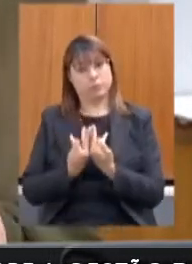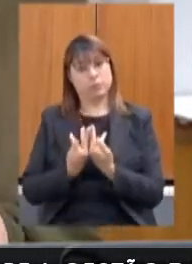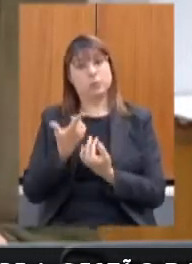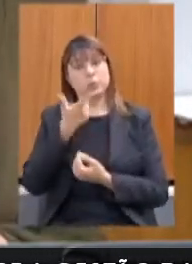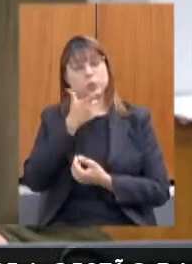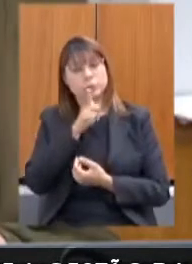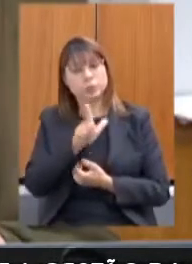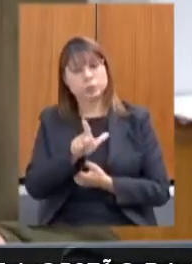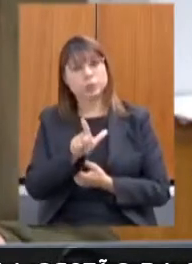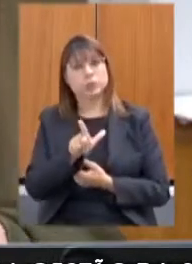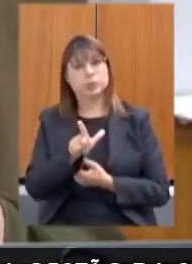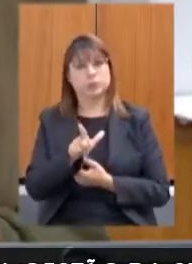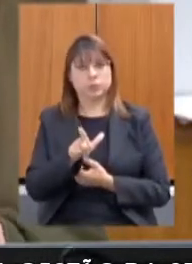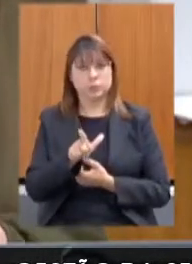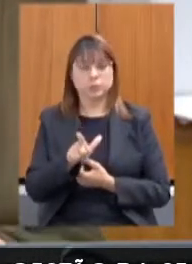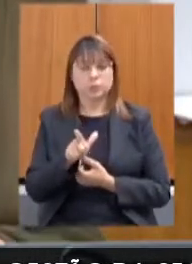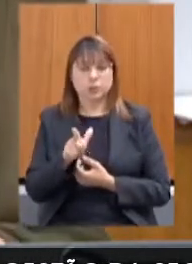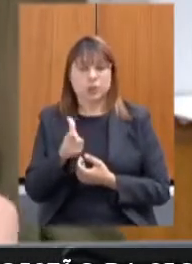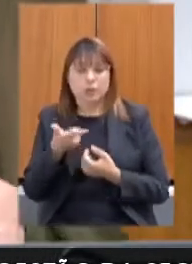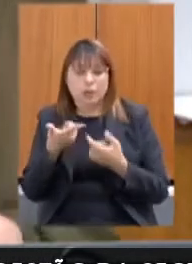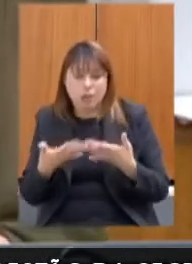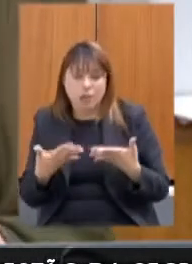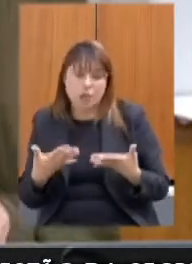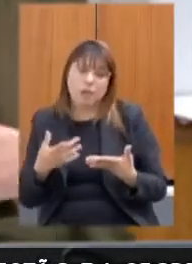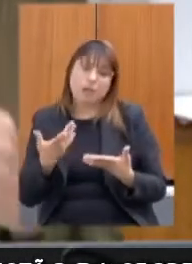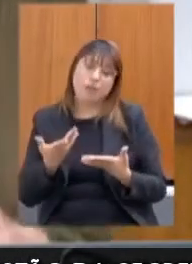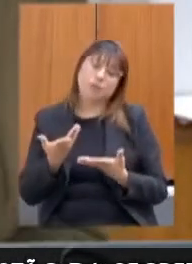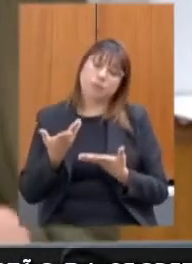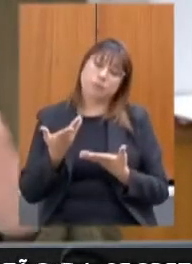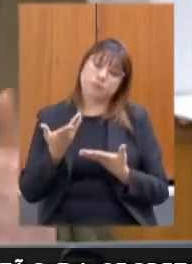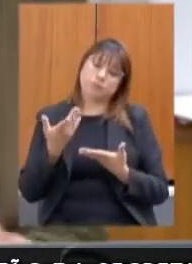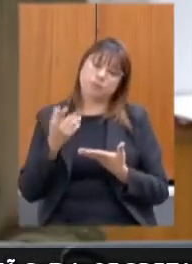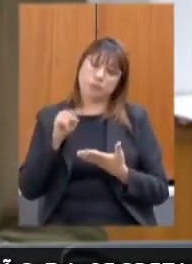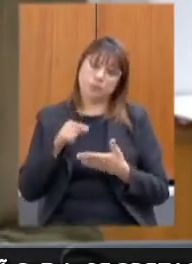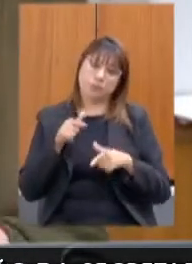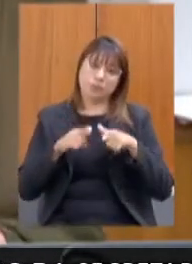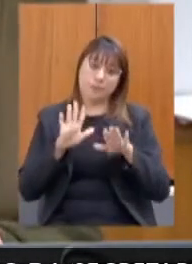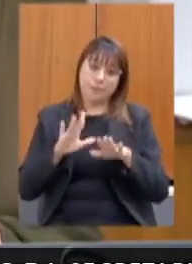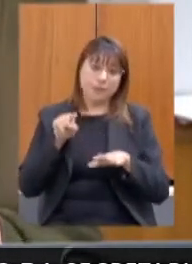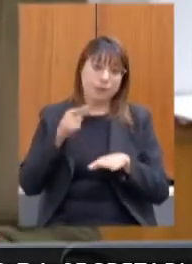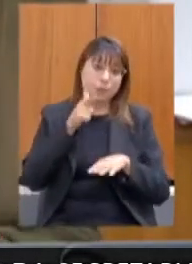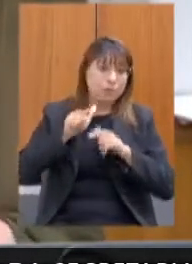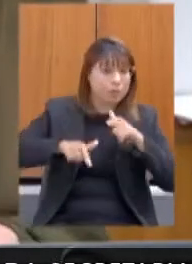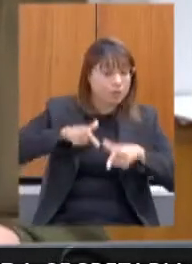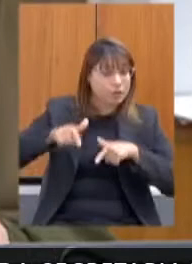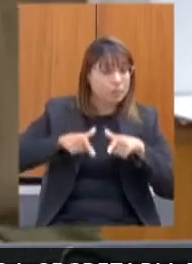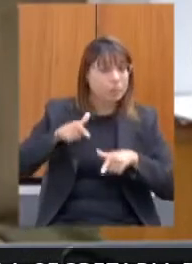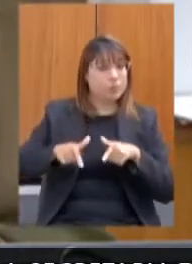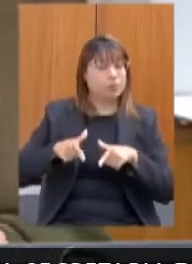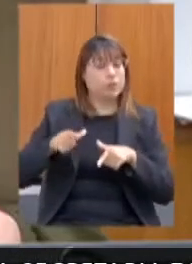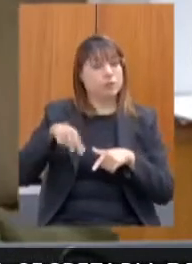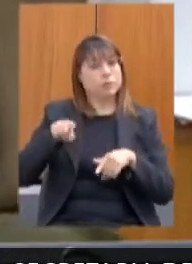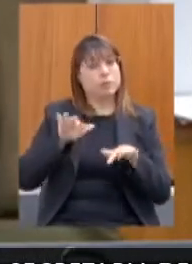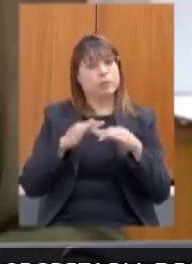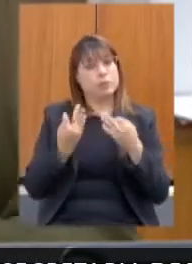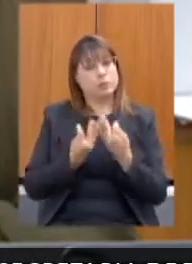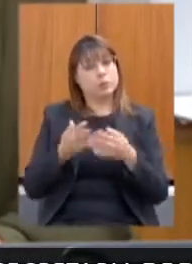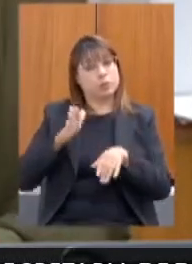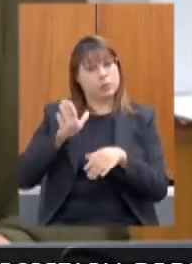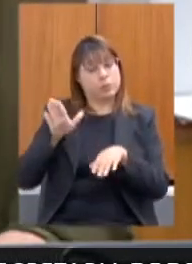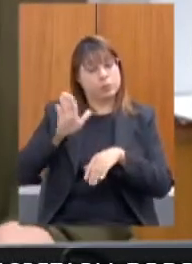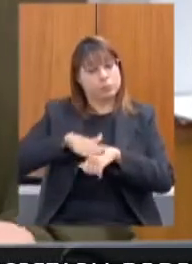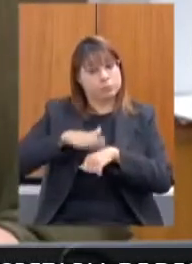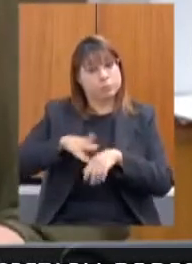amortecimento dessa questão inicialmente, mas que elas trabalhem que a gente possa dar possibilidade dessas famílias também gerarem sua própria